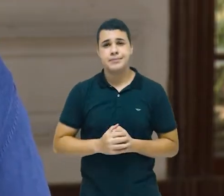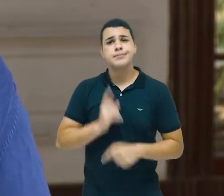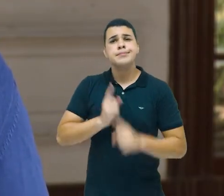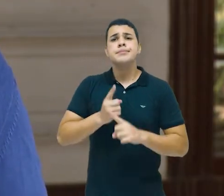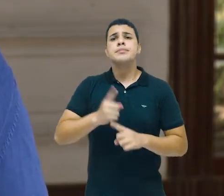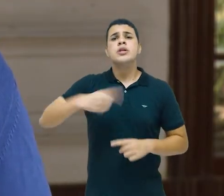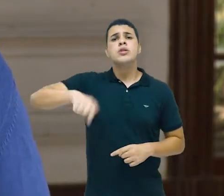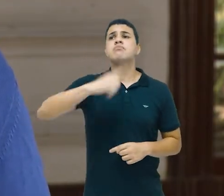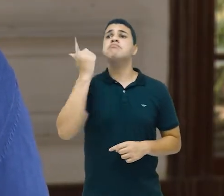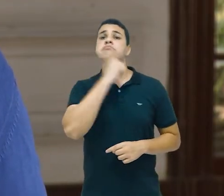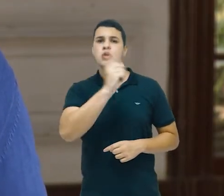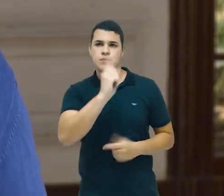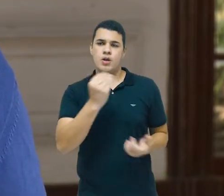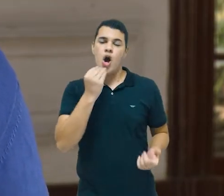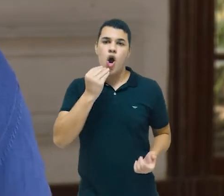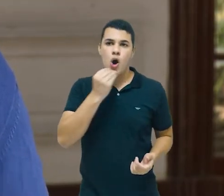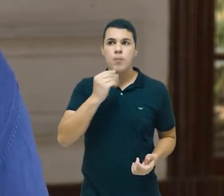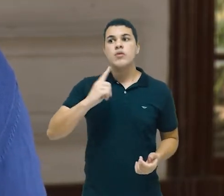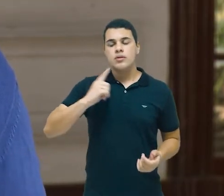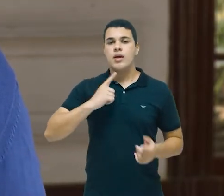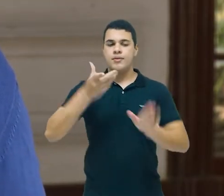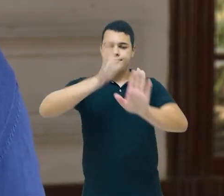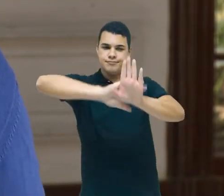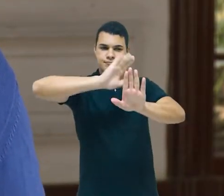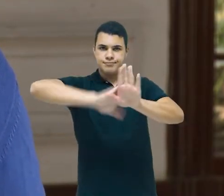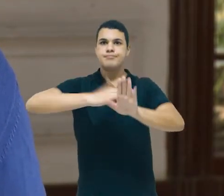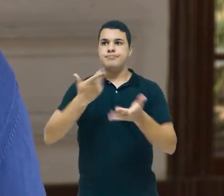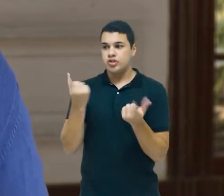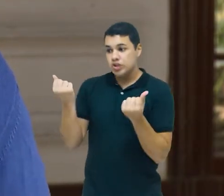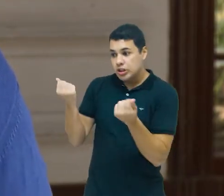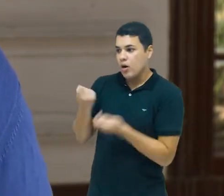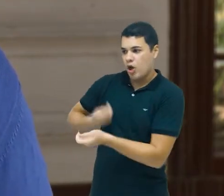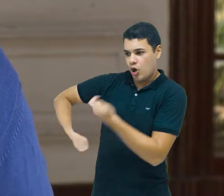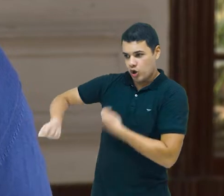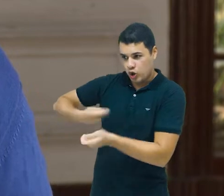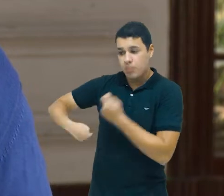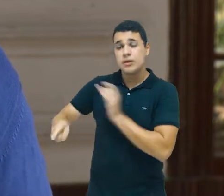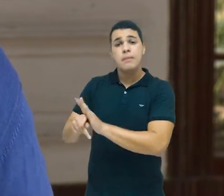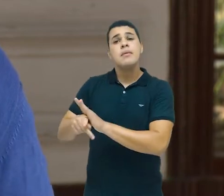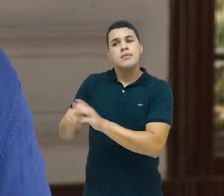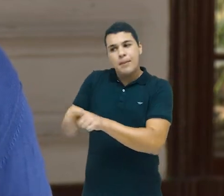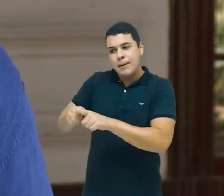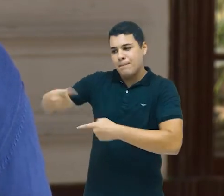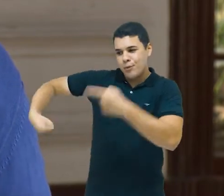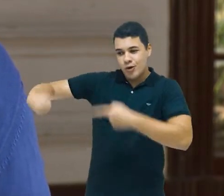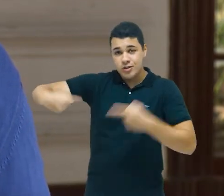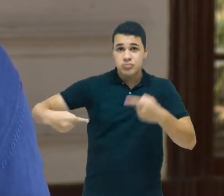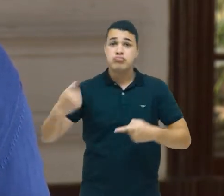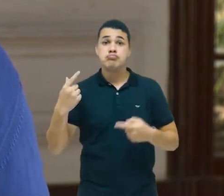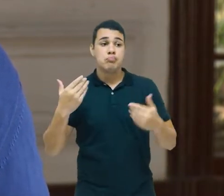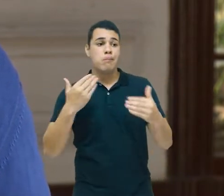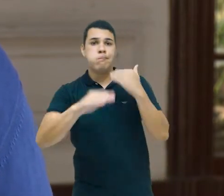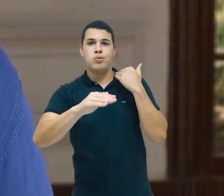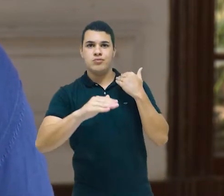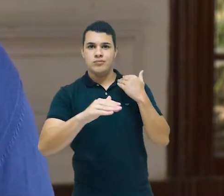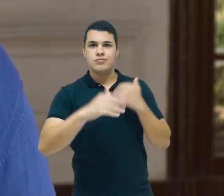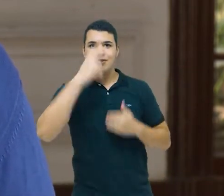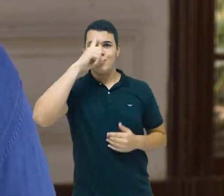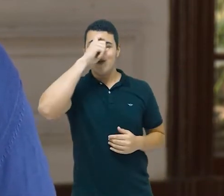conseguimos? É claro, há forças econômicas e políticas que não concordam com o SUS.